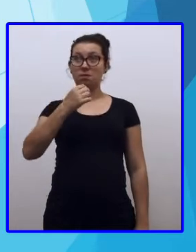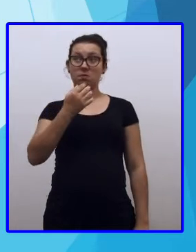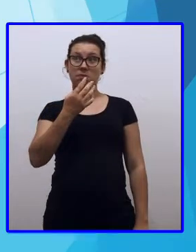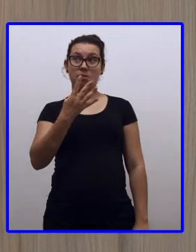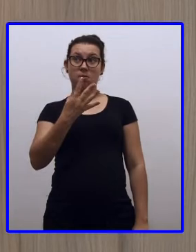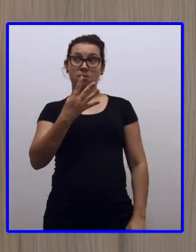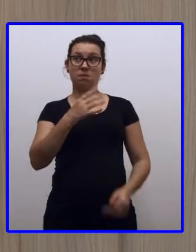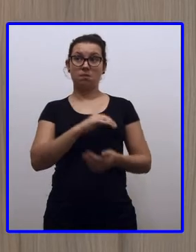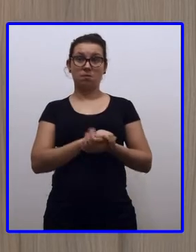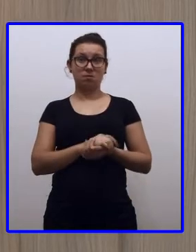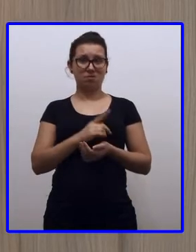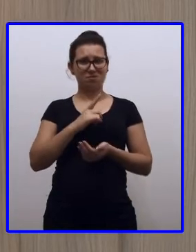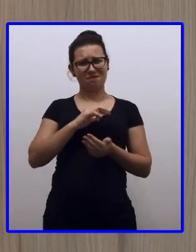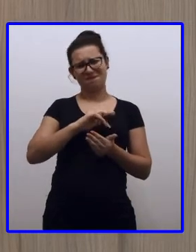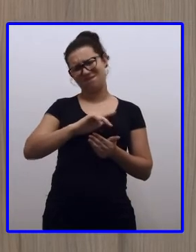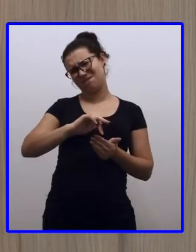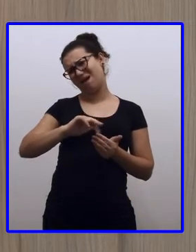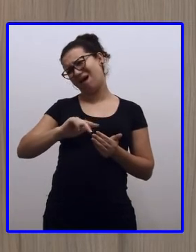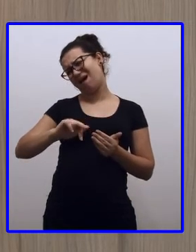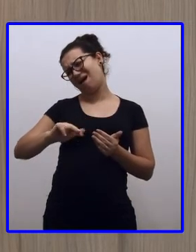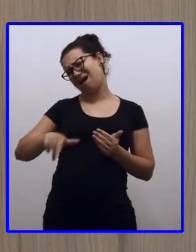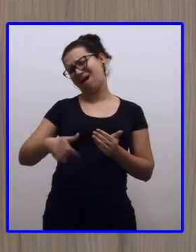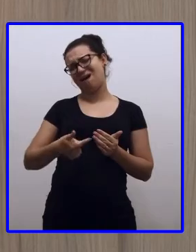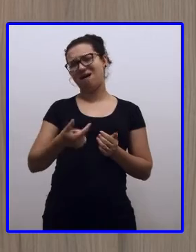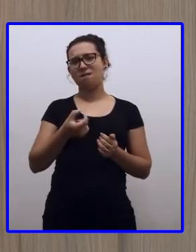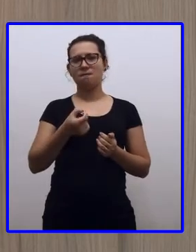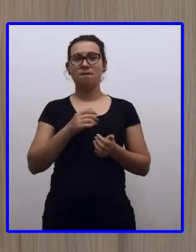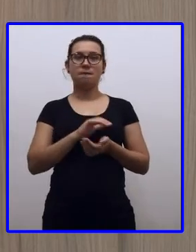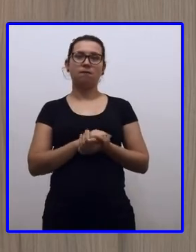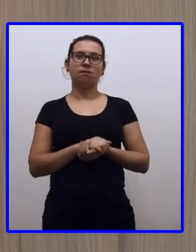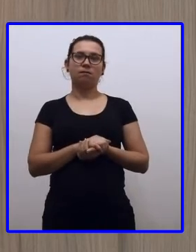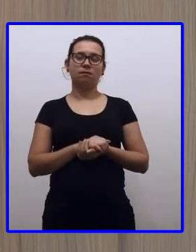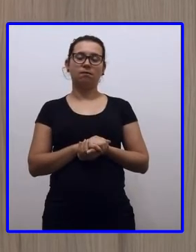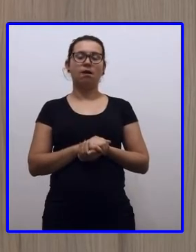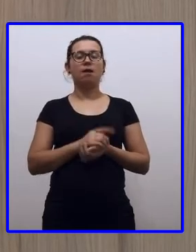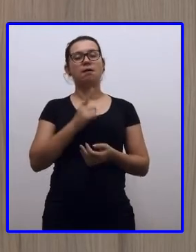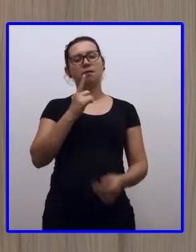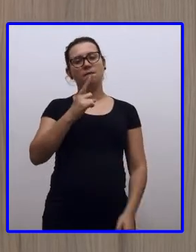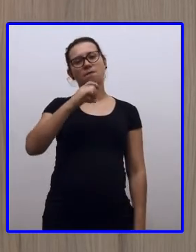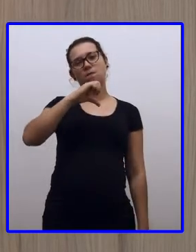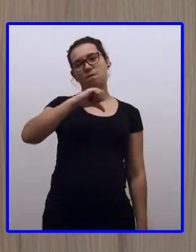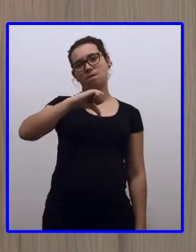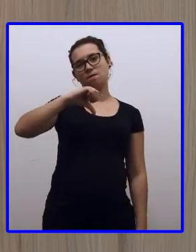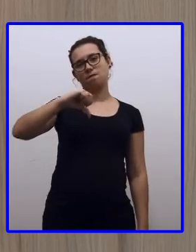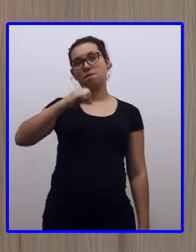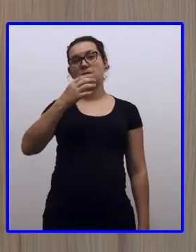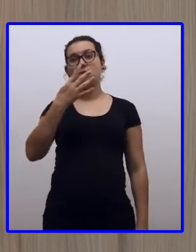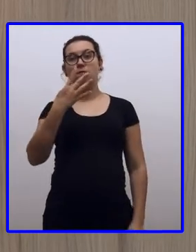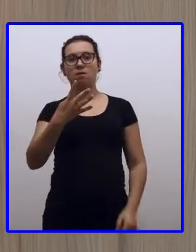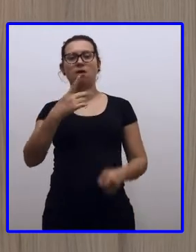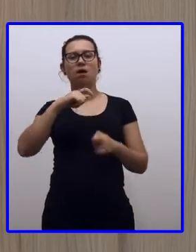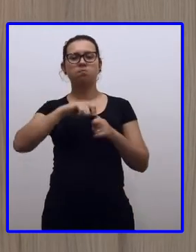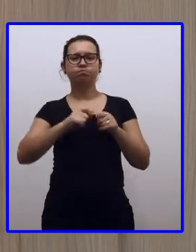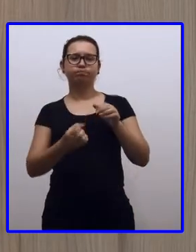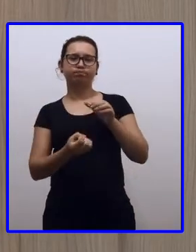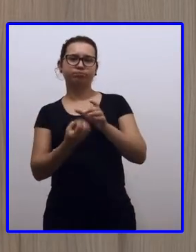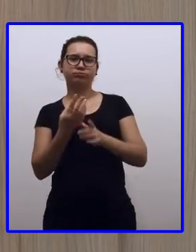por várias moedas. E aí, em 94, houve um plano onde foi criado o real.